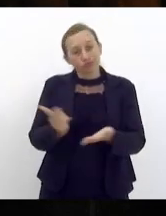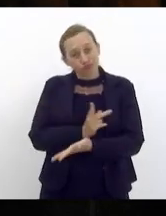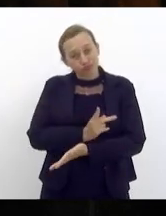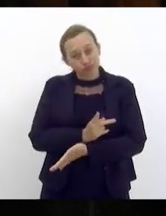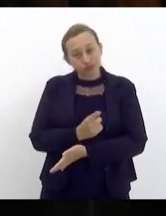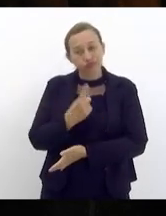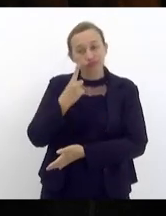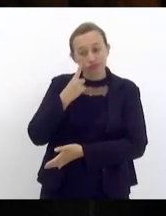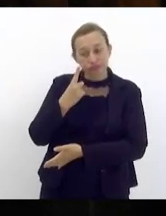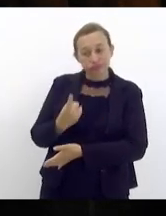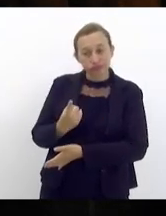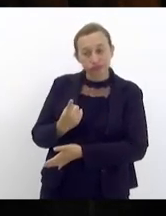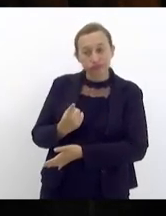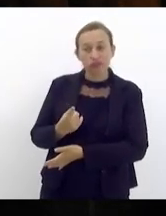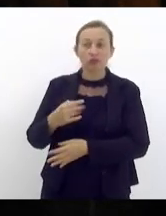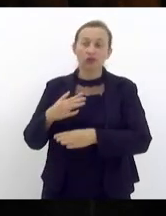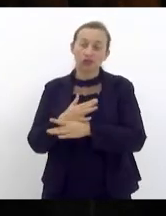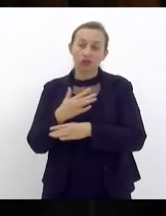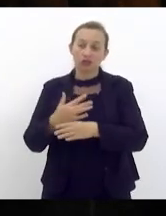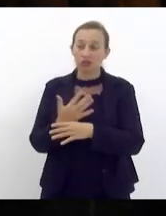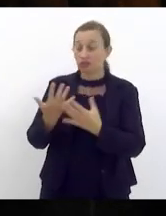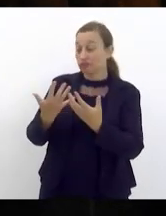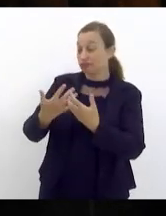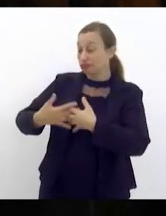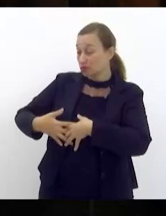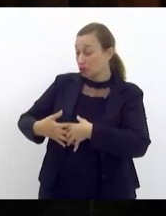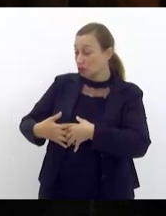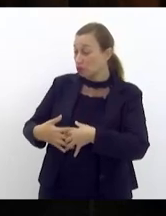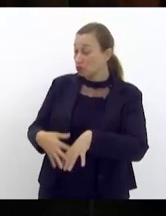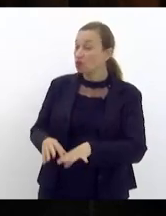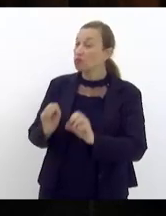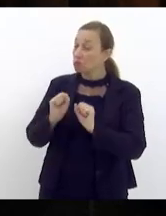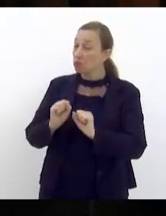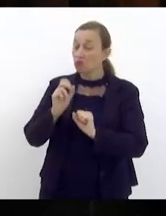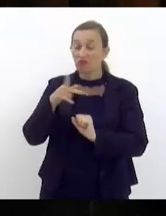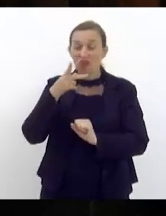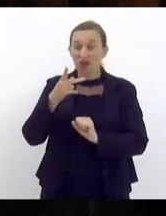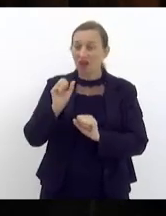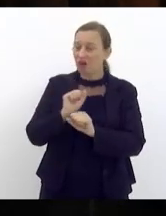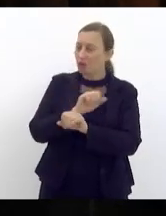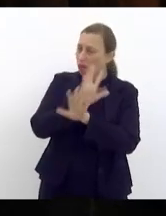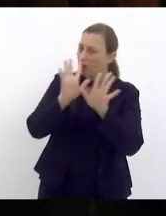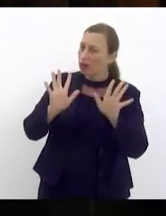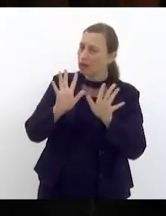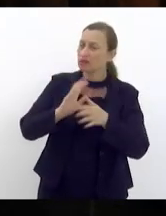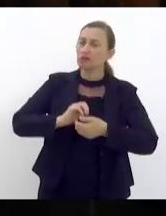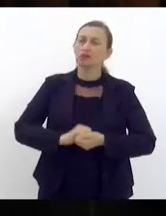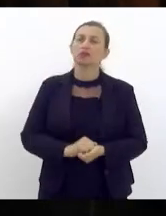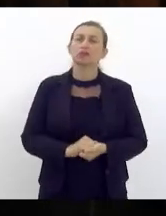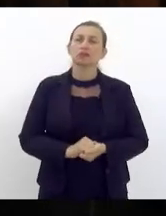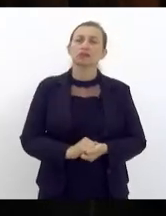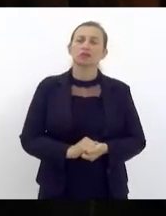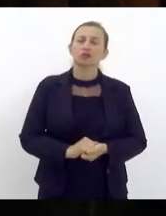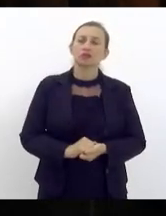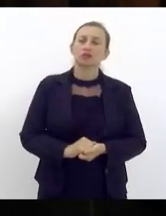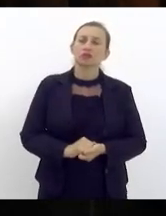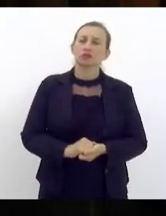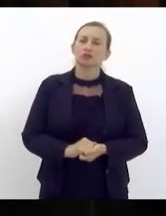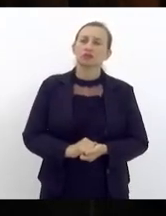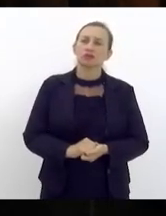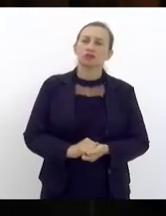em especial na cidade de Petrópolis onde a gente pode falar com muita propriedade que